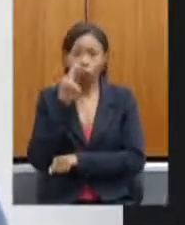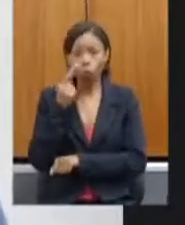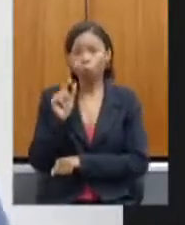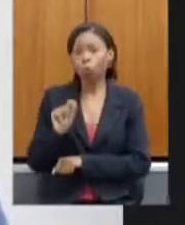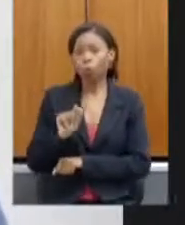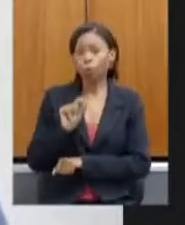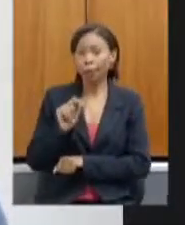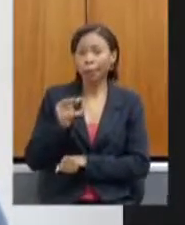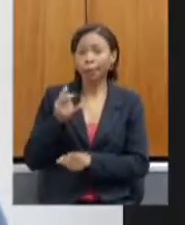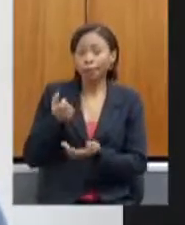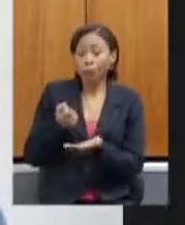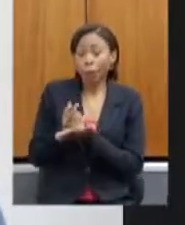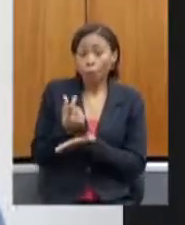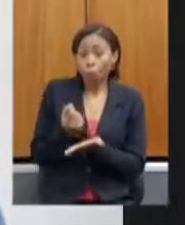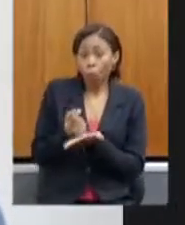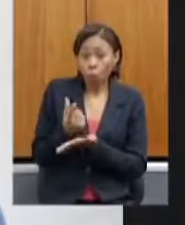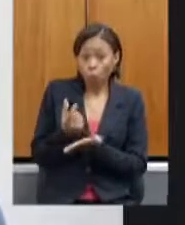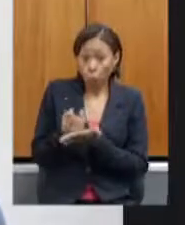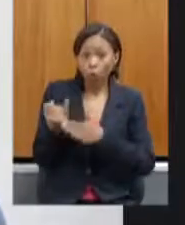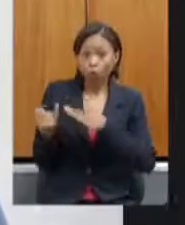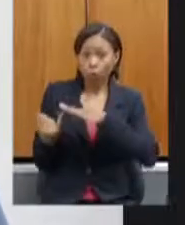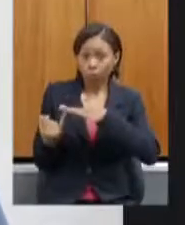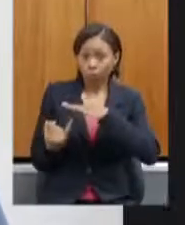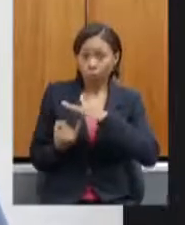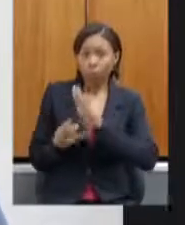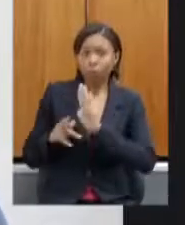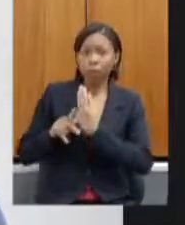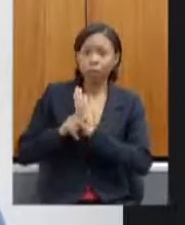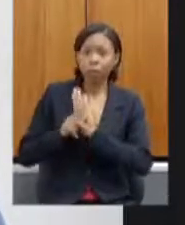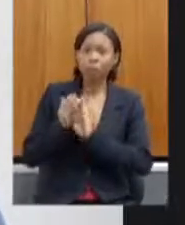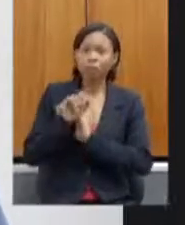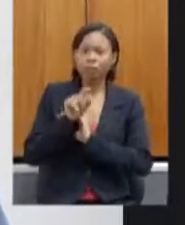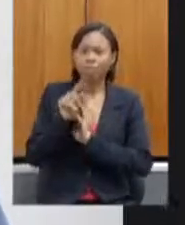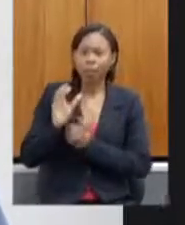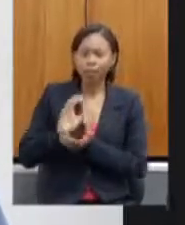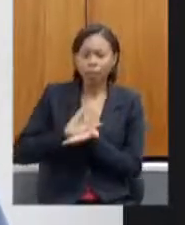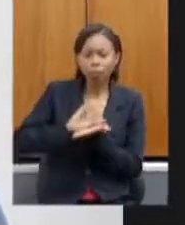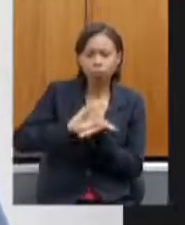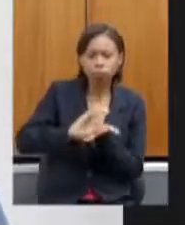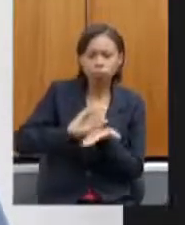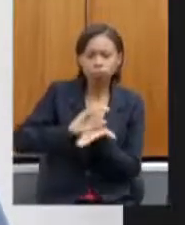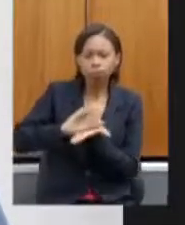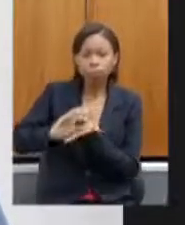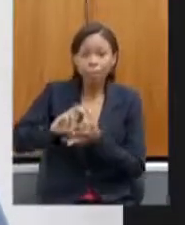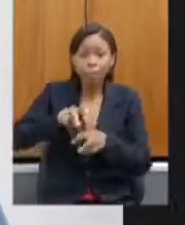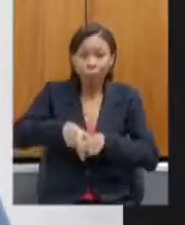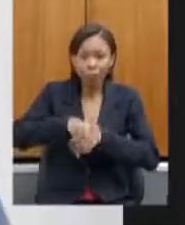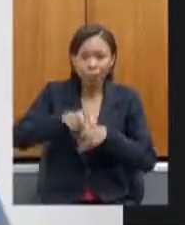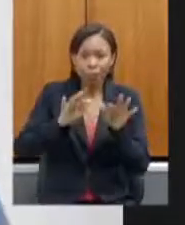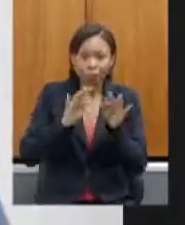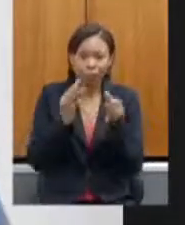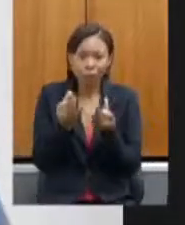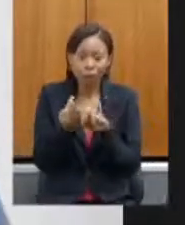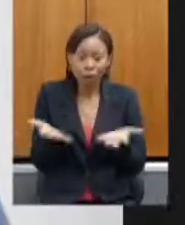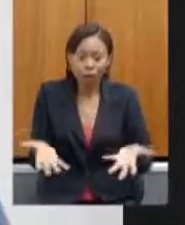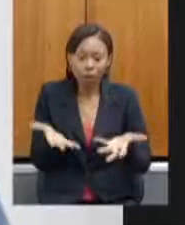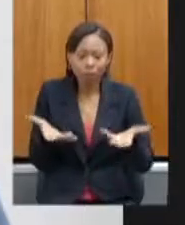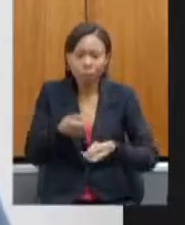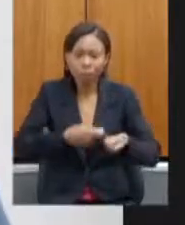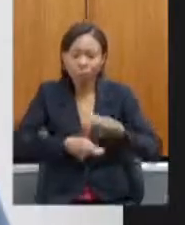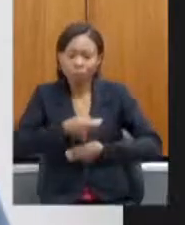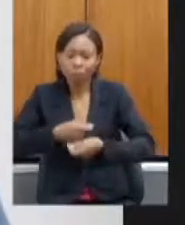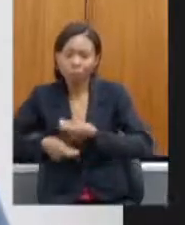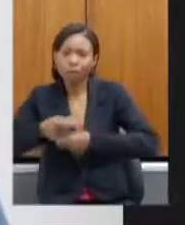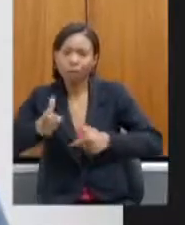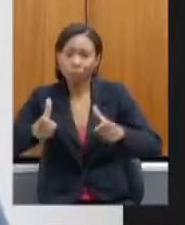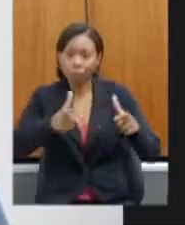quando você injeta recursos na agricultura familiar, você dinamiza também a economia local. A transferência de renda é